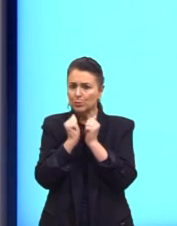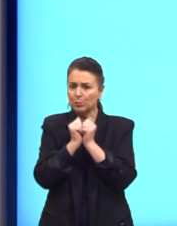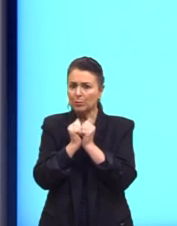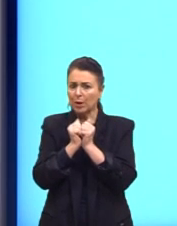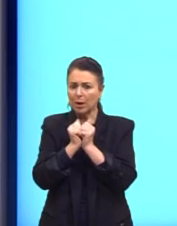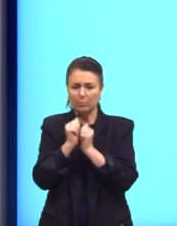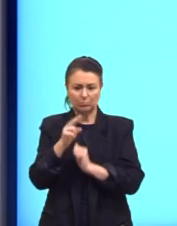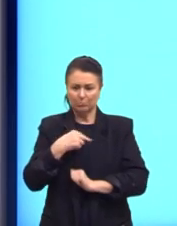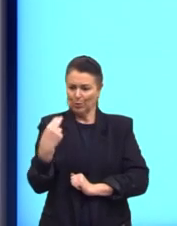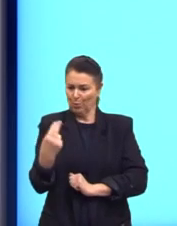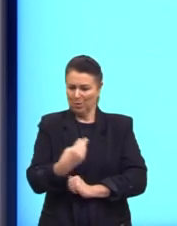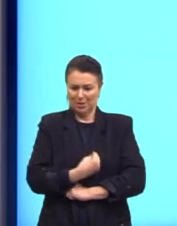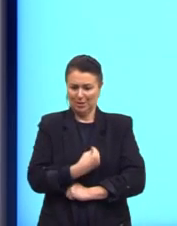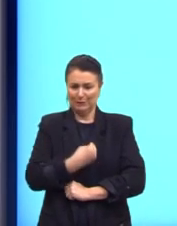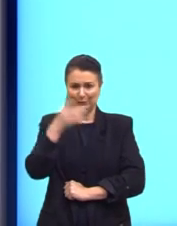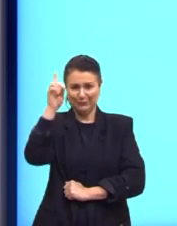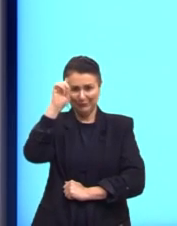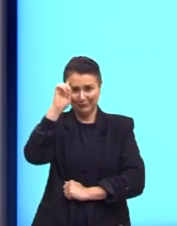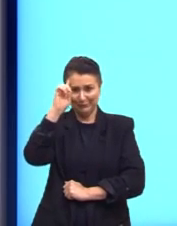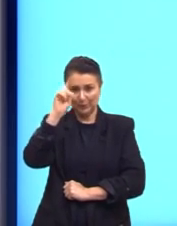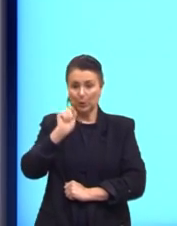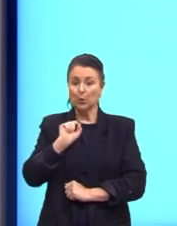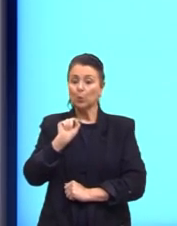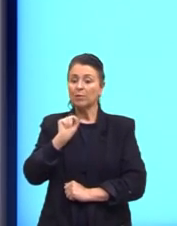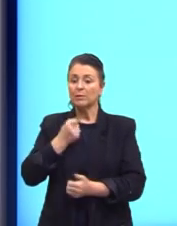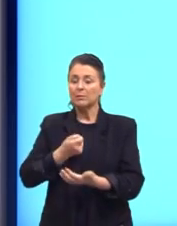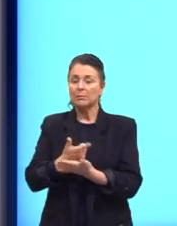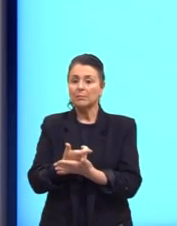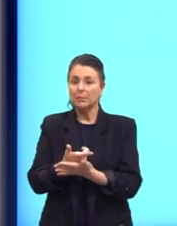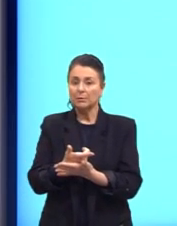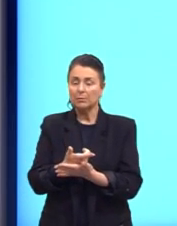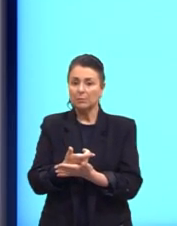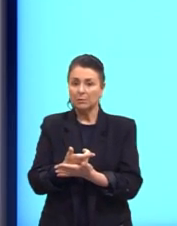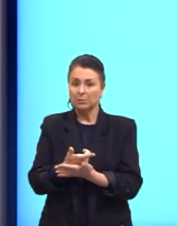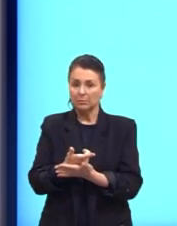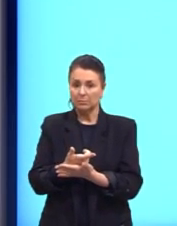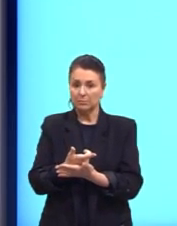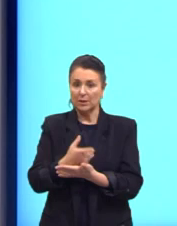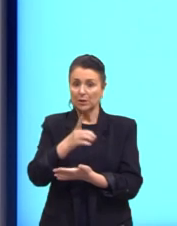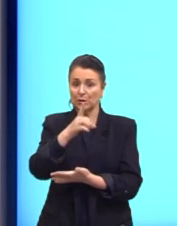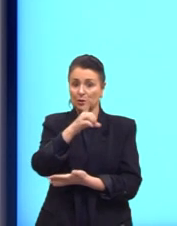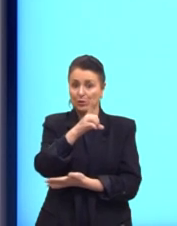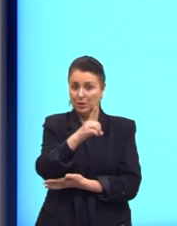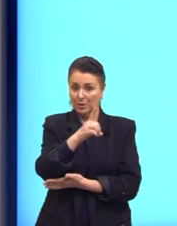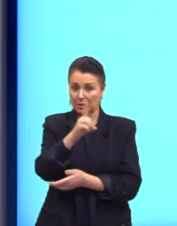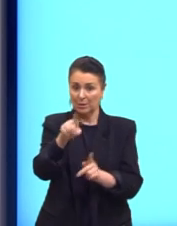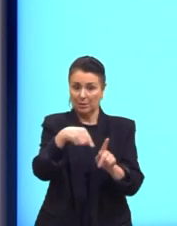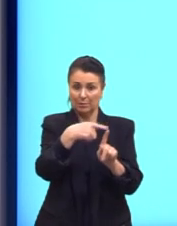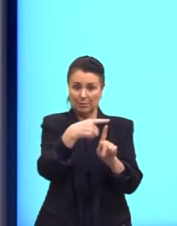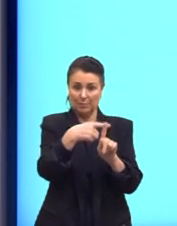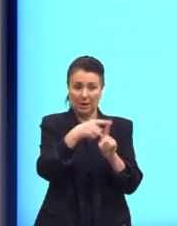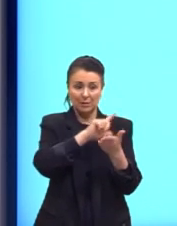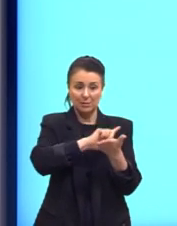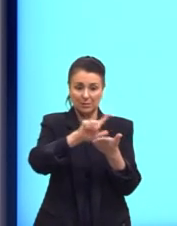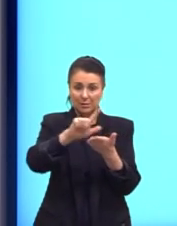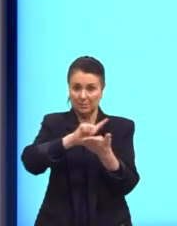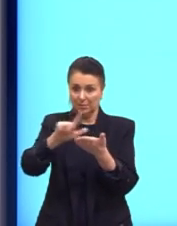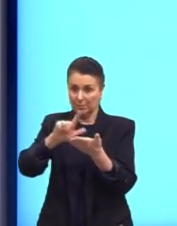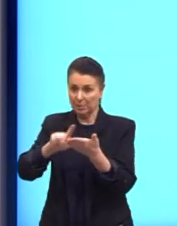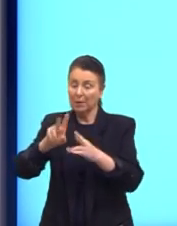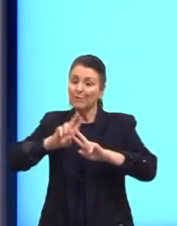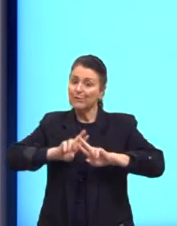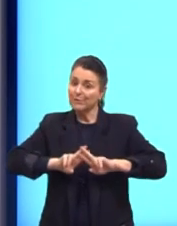dia a dia. O preço que vai ser pago seria, então, a diária mais a taxa de limpeza, que é